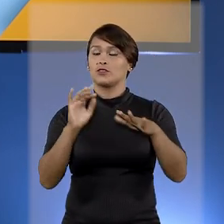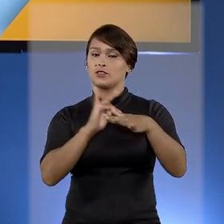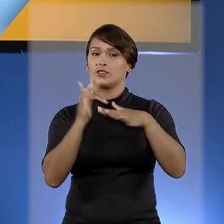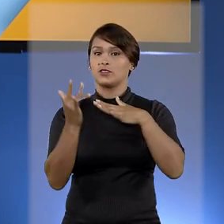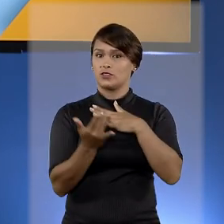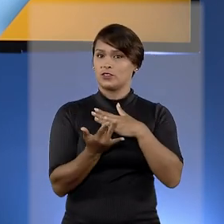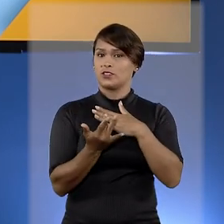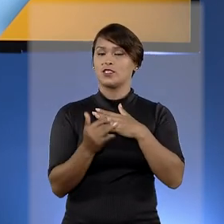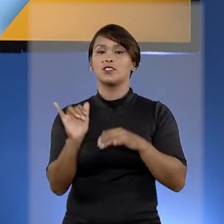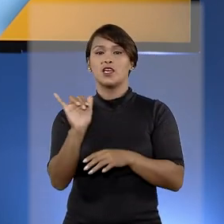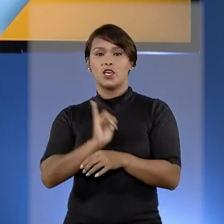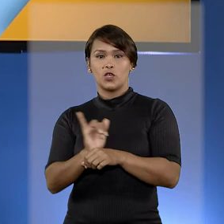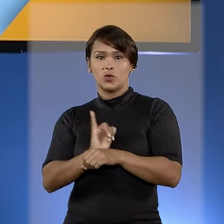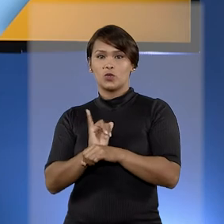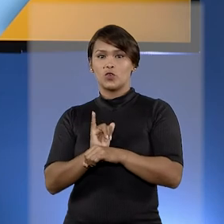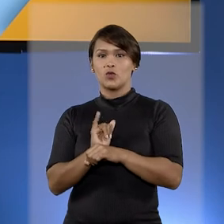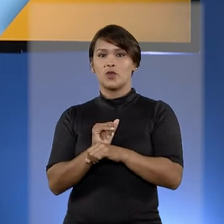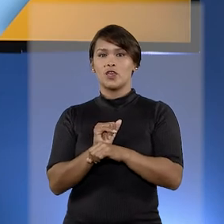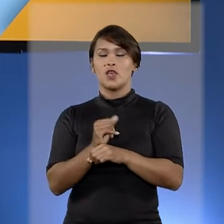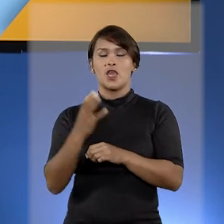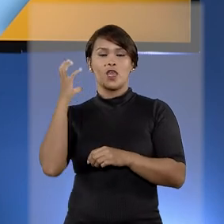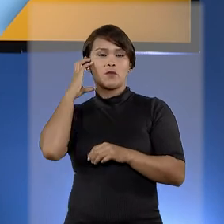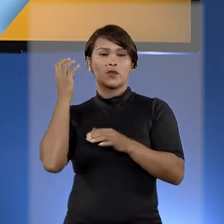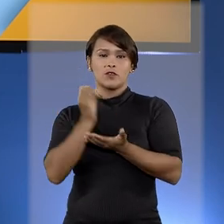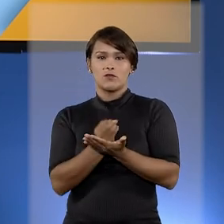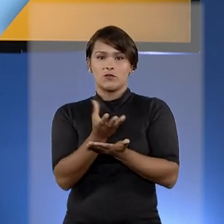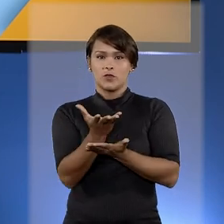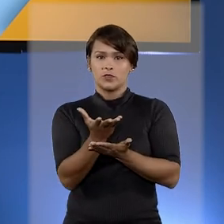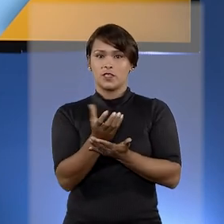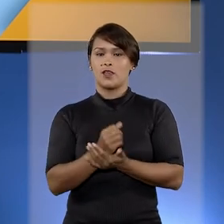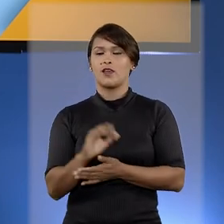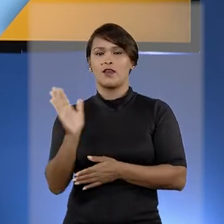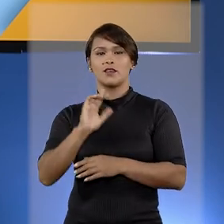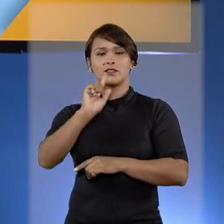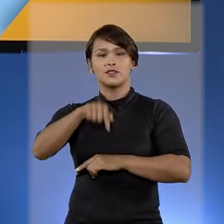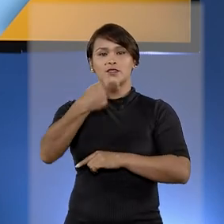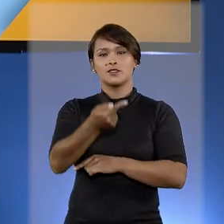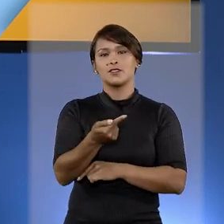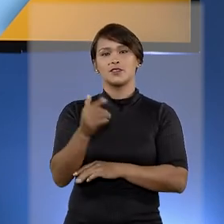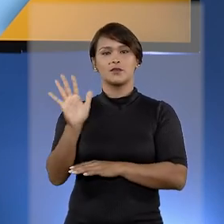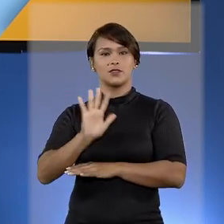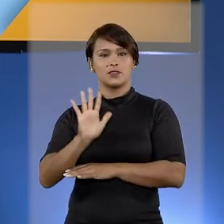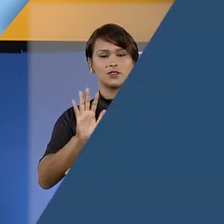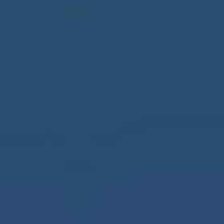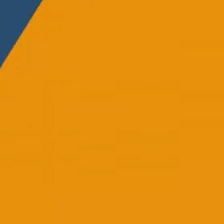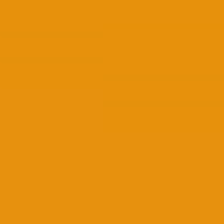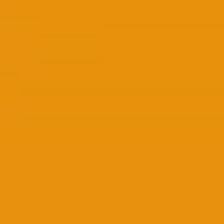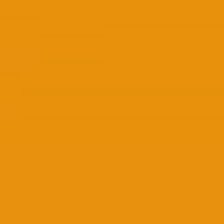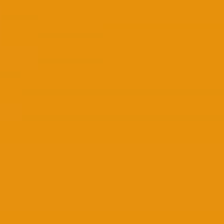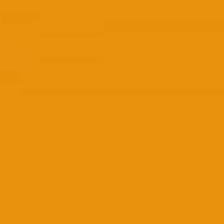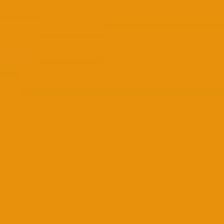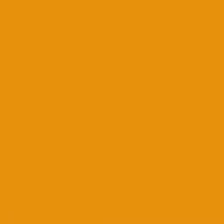redes sociais, YouTube e plataformas de podcast. Até semana que vem! Tchau, tchau!